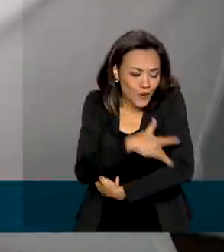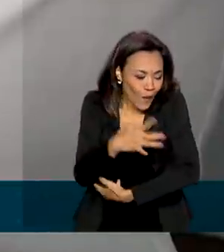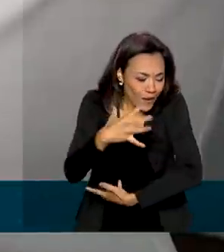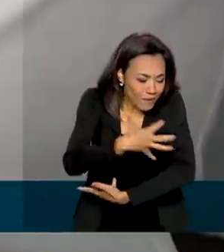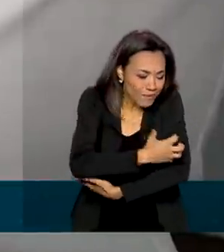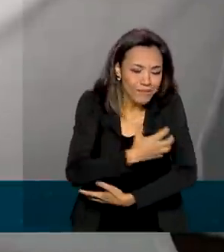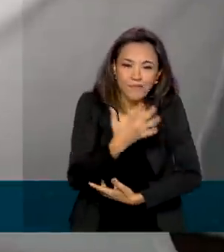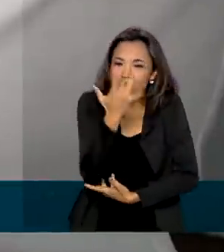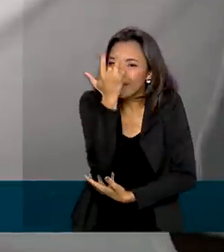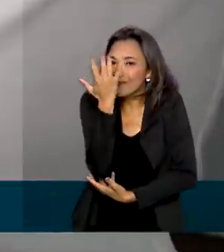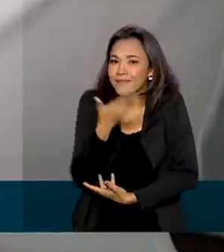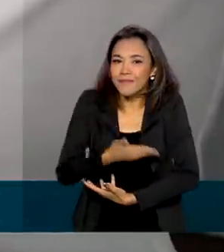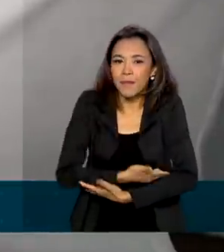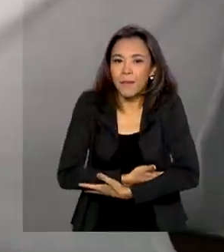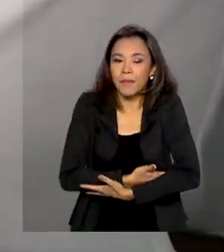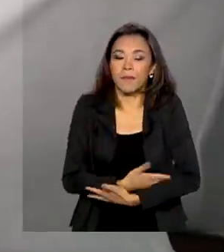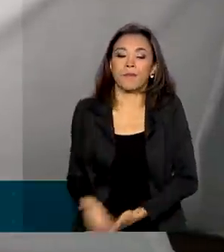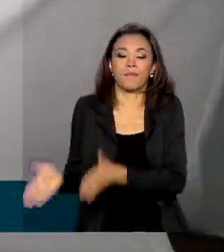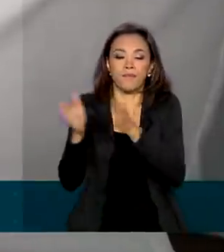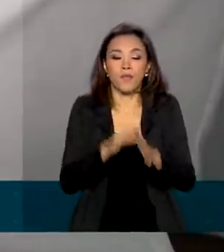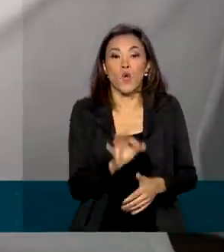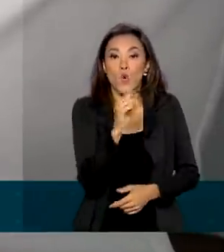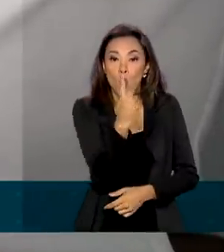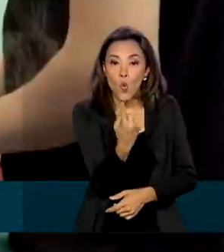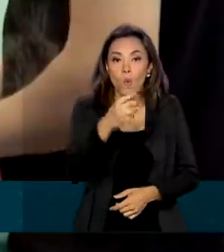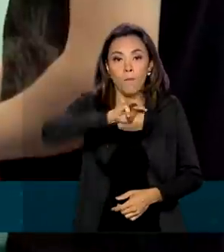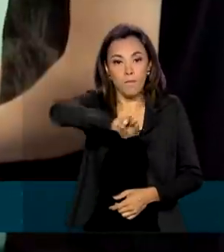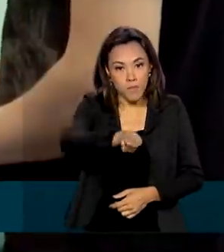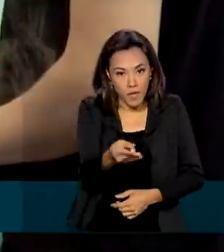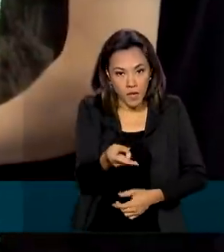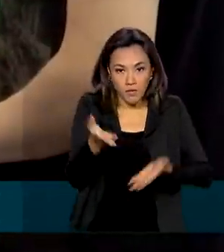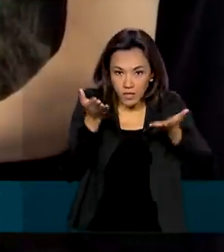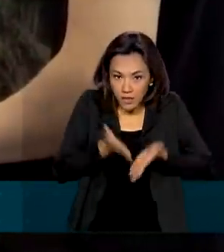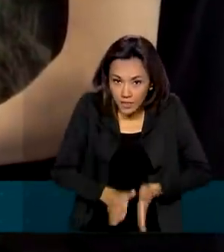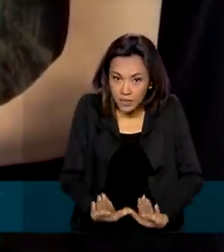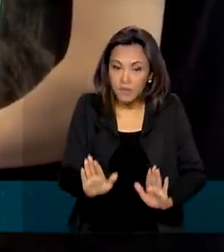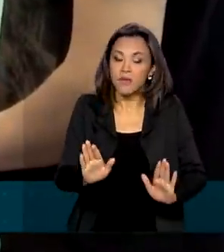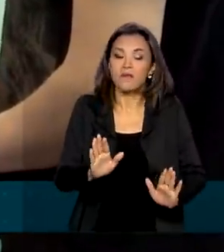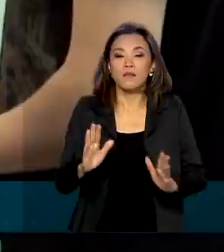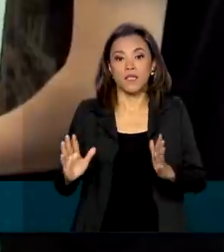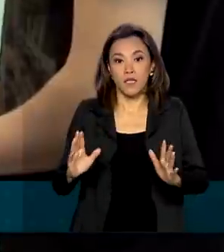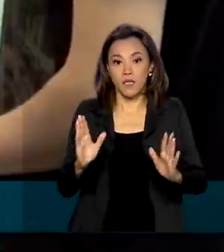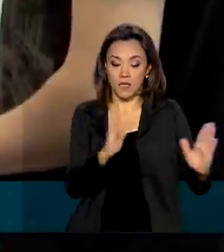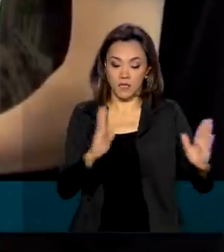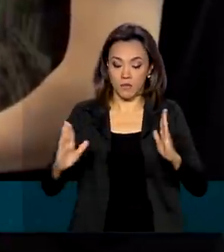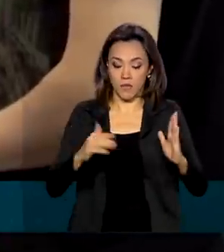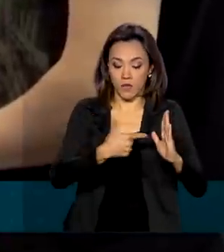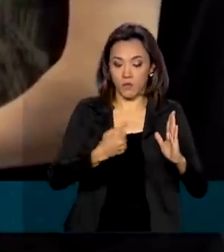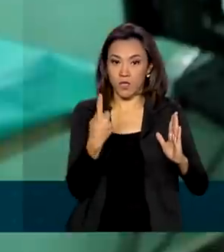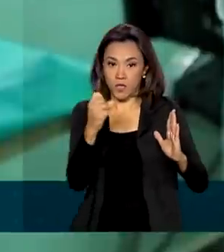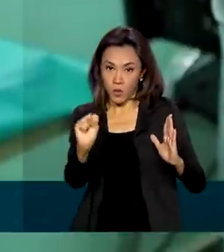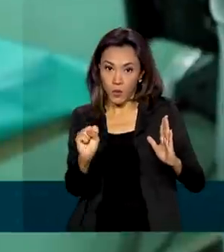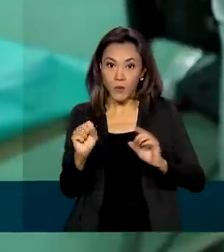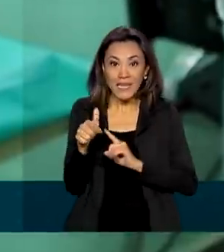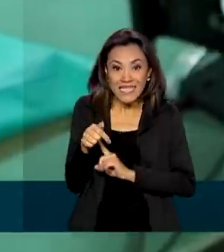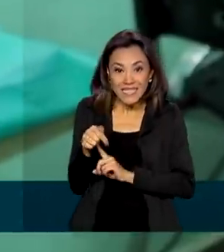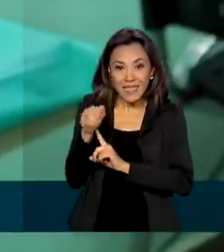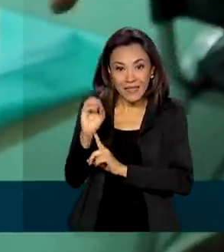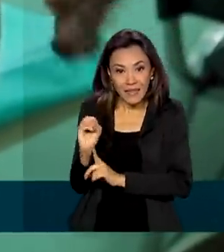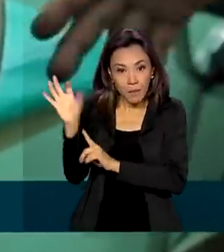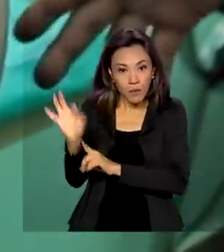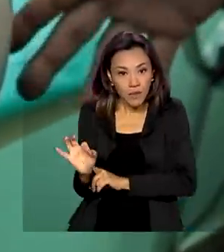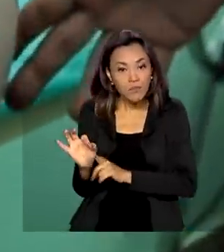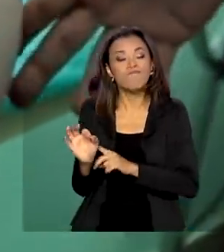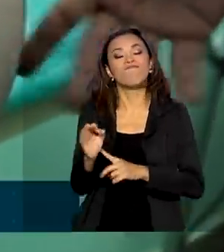Para se ter uma ideia, dos mais de um milhão de partos realizados em 2018, 70% foram